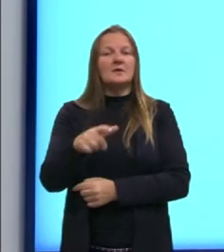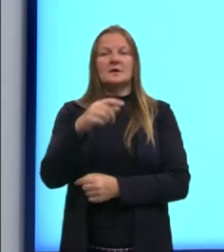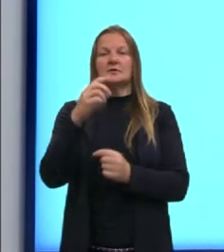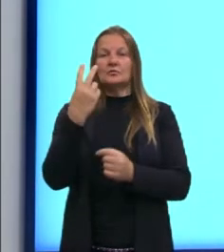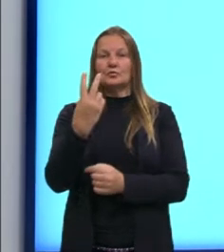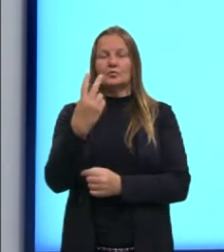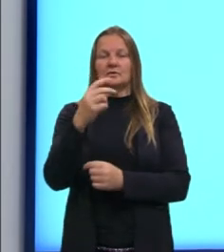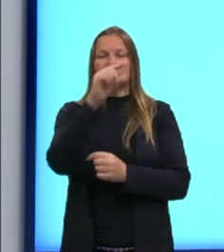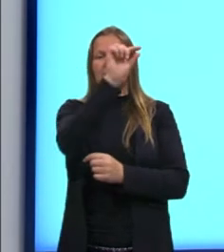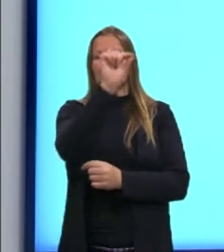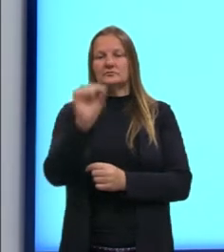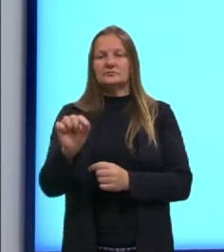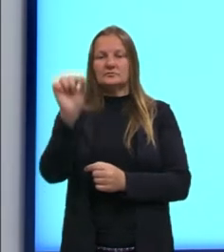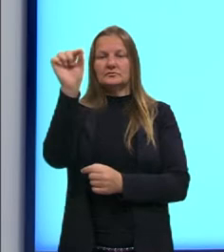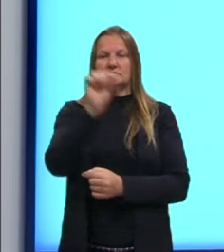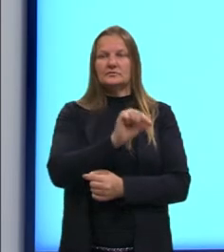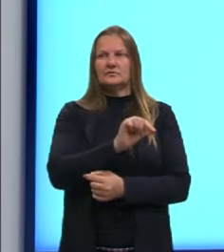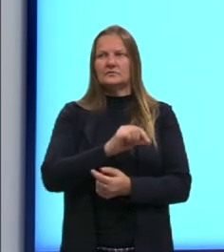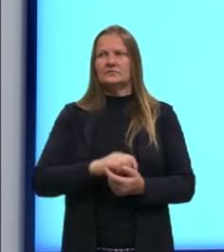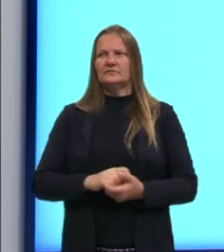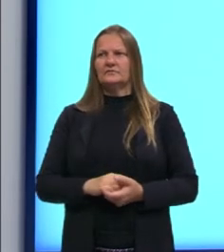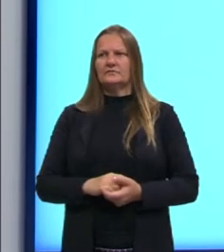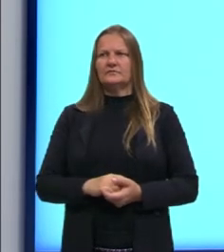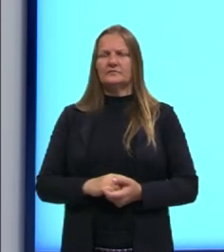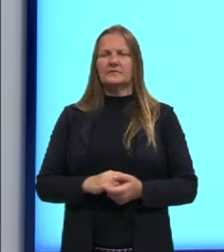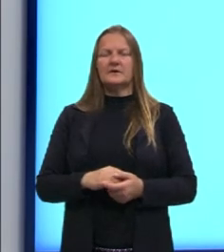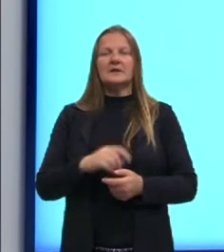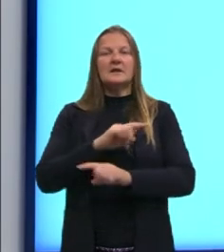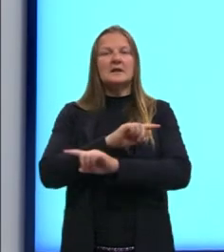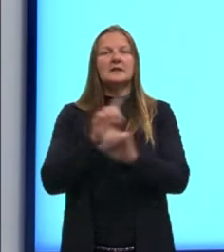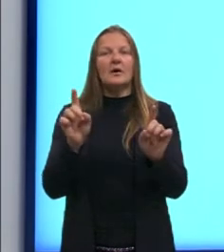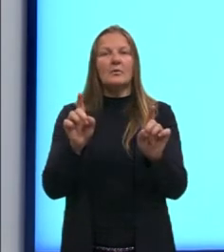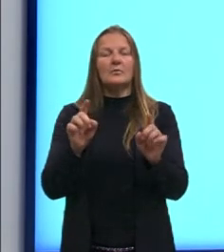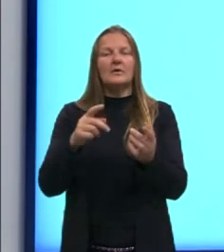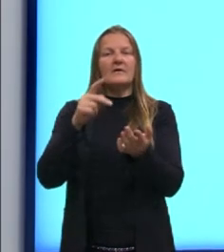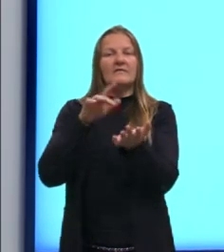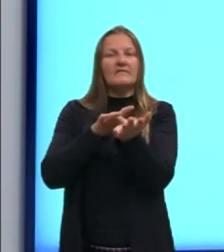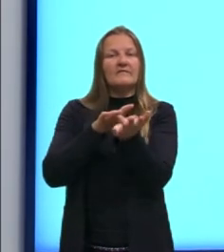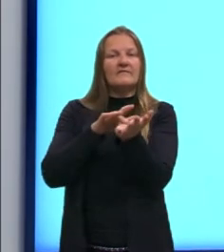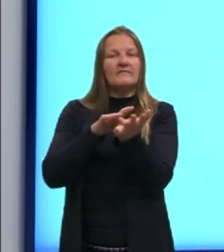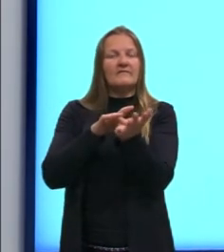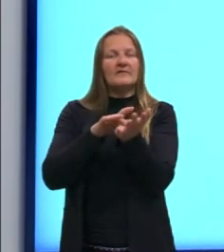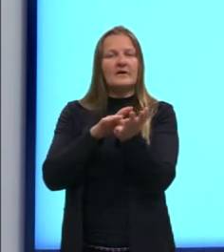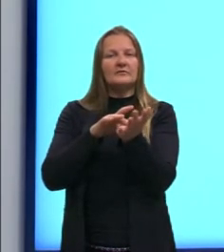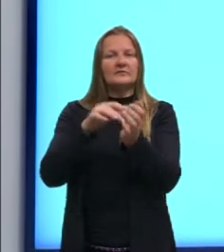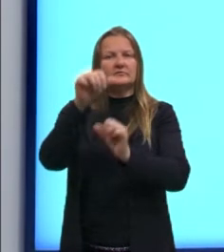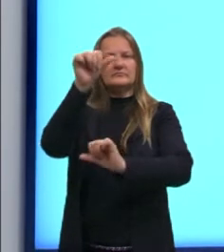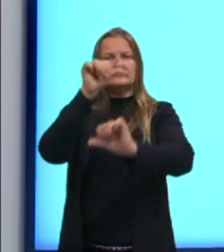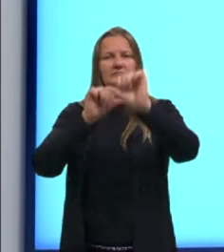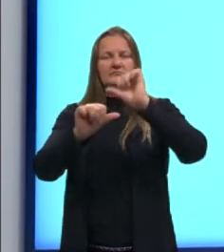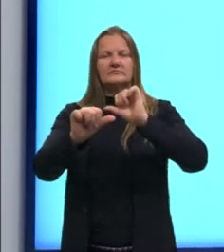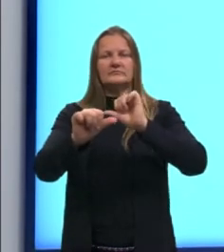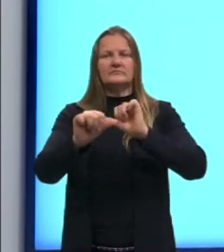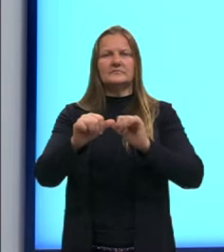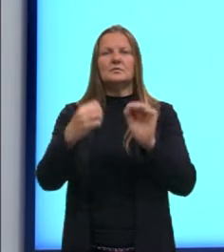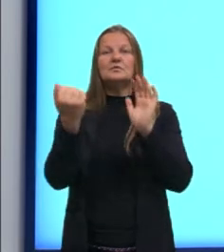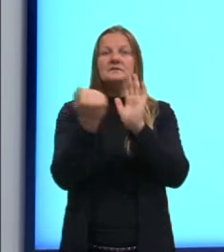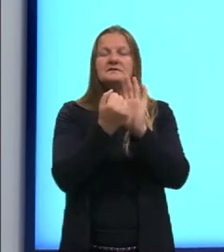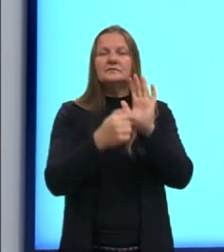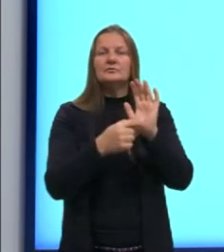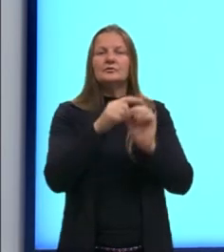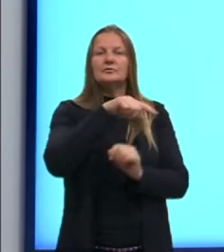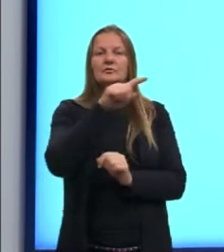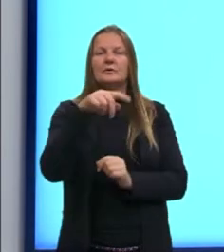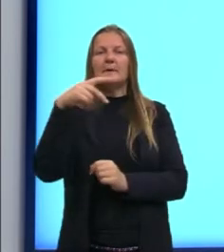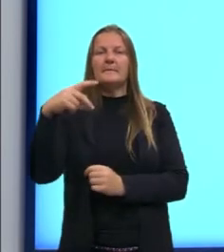minha sentença era verdadeira, no momento que eu nego, a minha sentença fica falsa, né? E esses valores